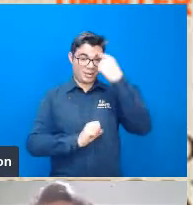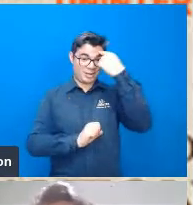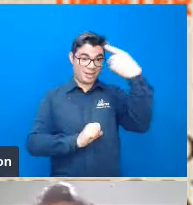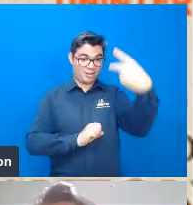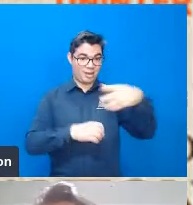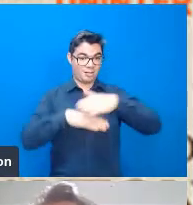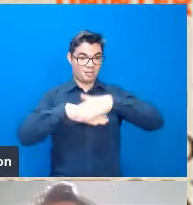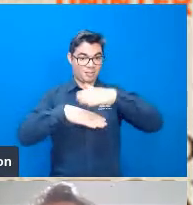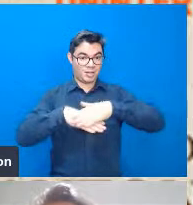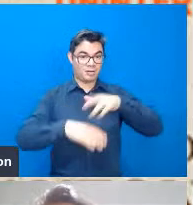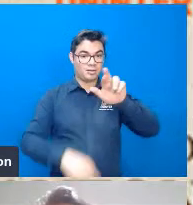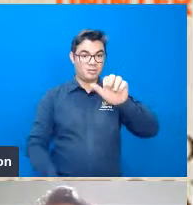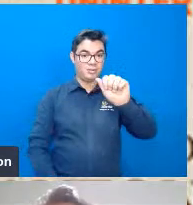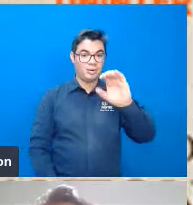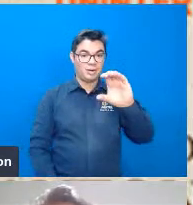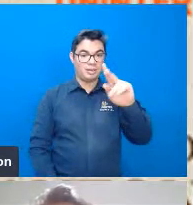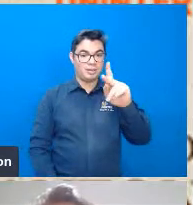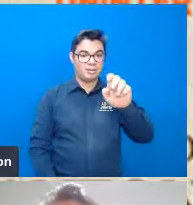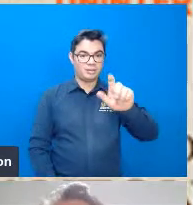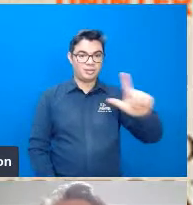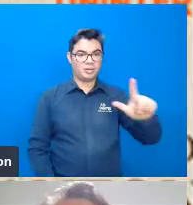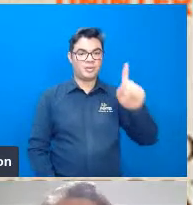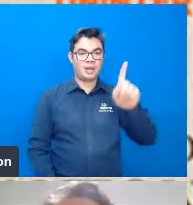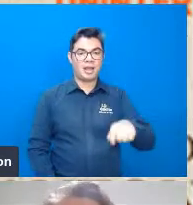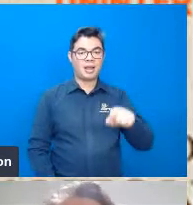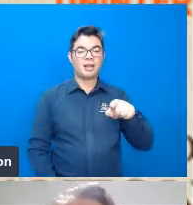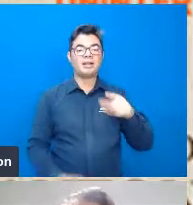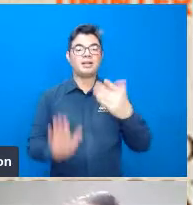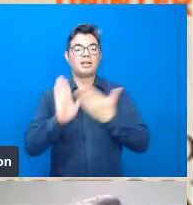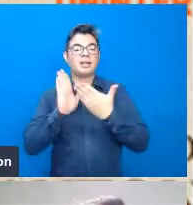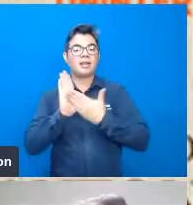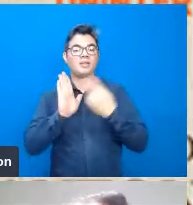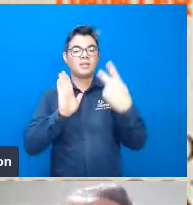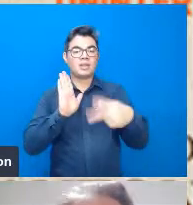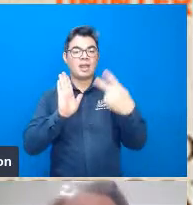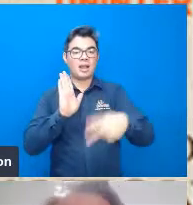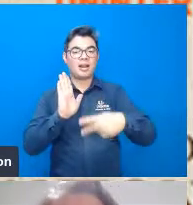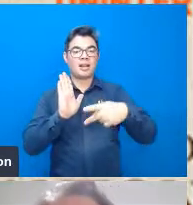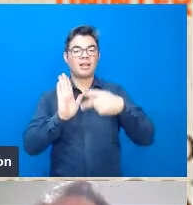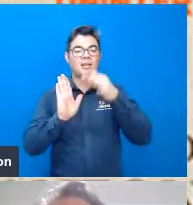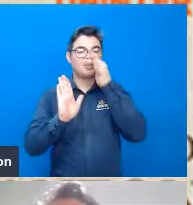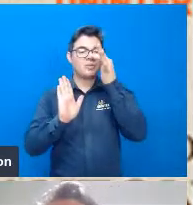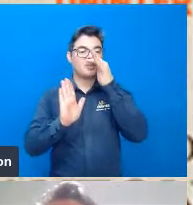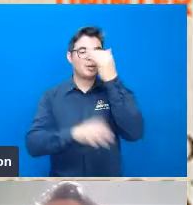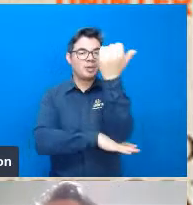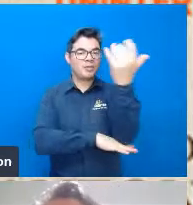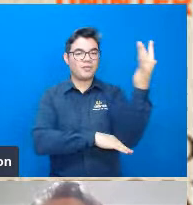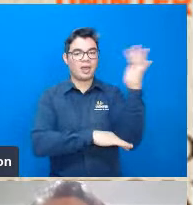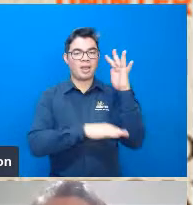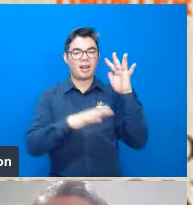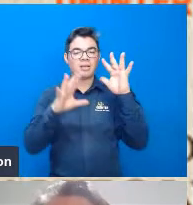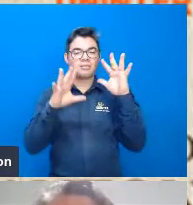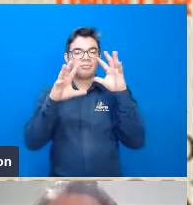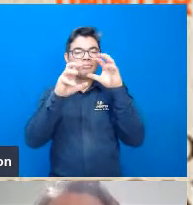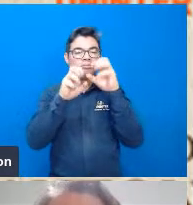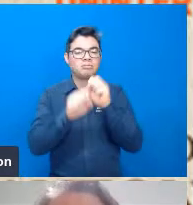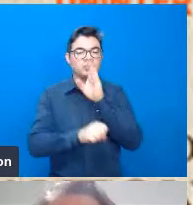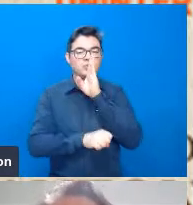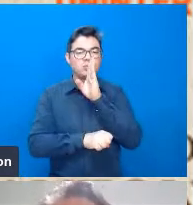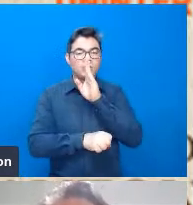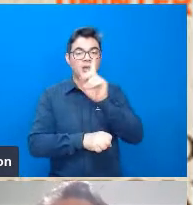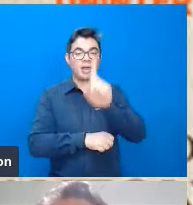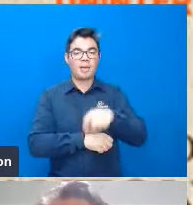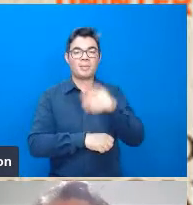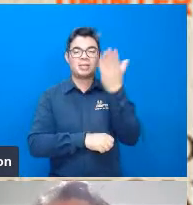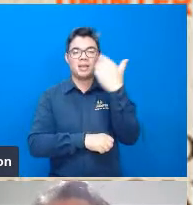Carson propôs no livro dela A Primavera Silenciosa, no qual ela denunciou o uso do DDT